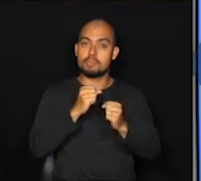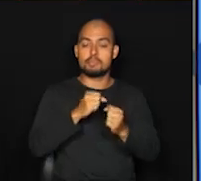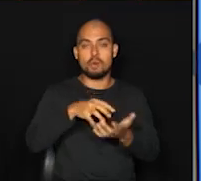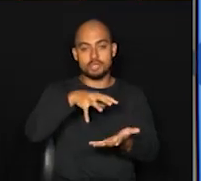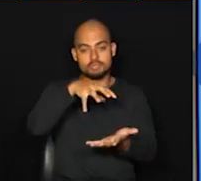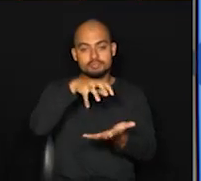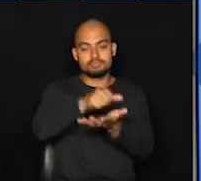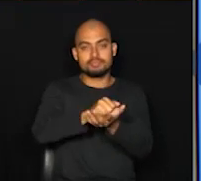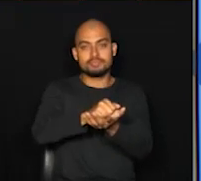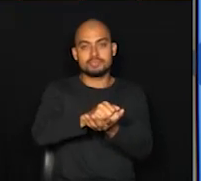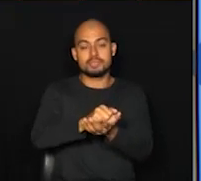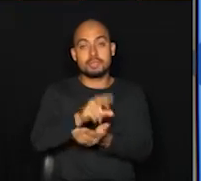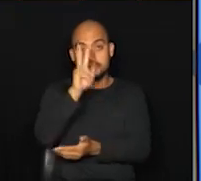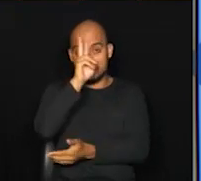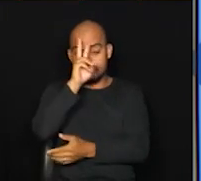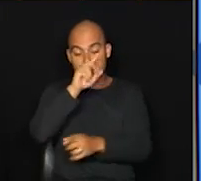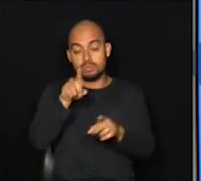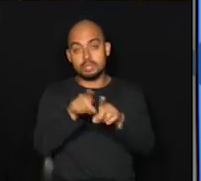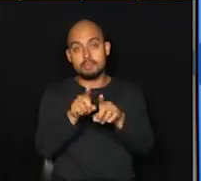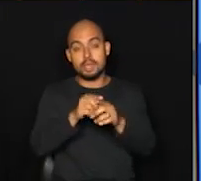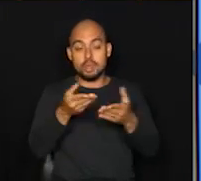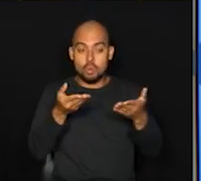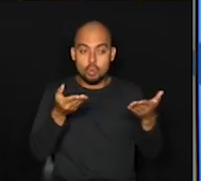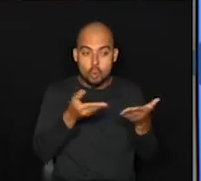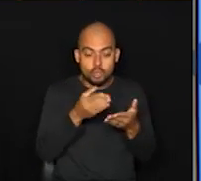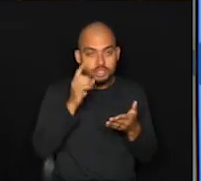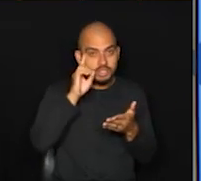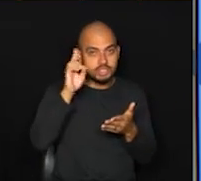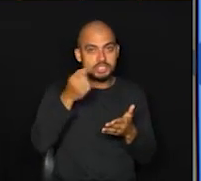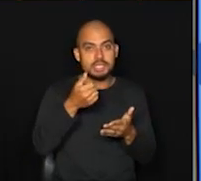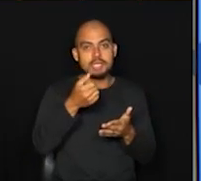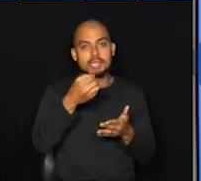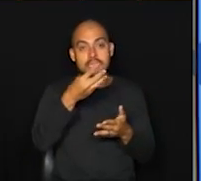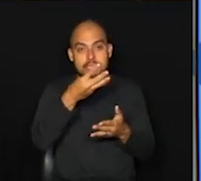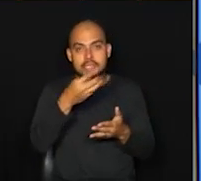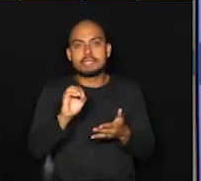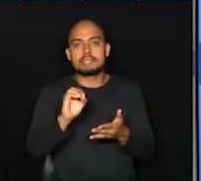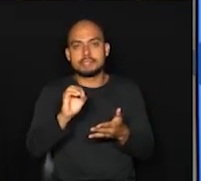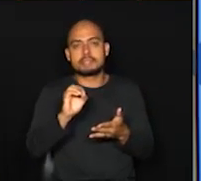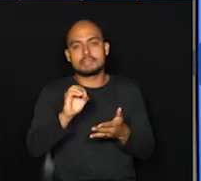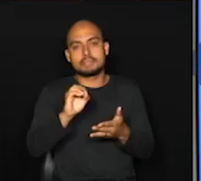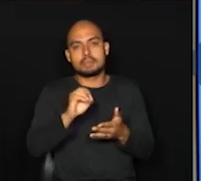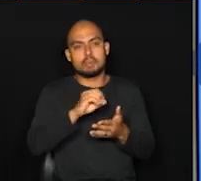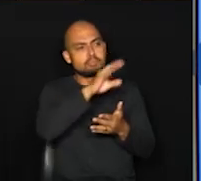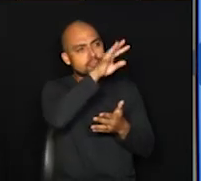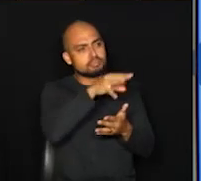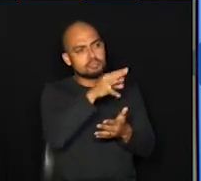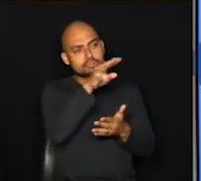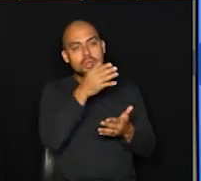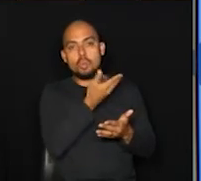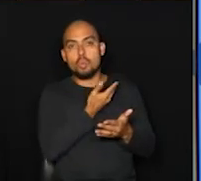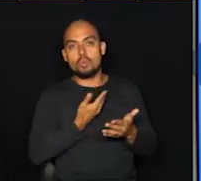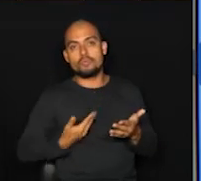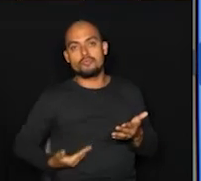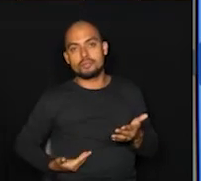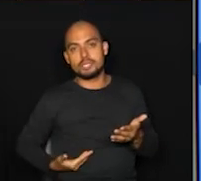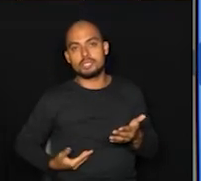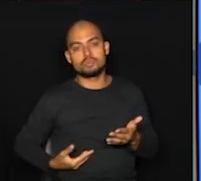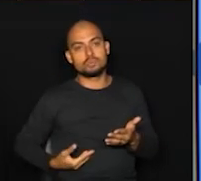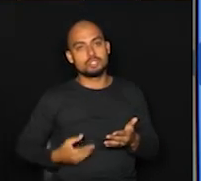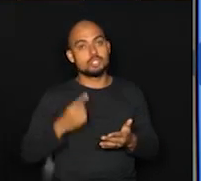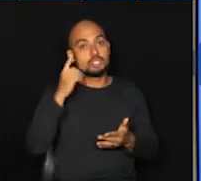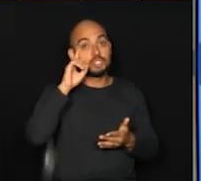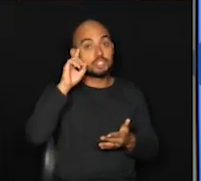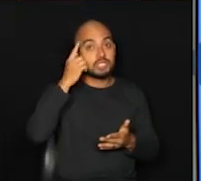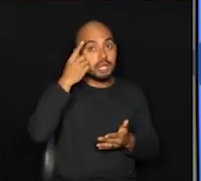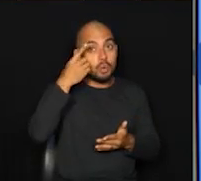Lembrando que é importante, hoje, dia 30, de acordo com o calendário do governo estadual, é o último dia